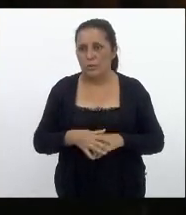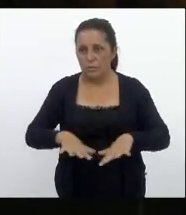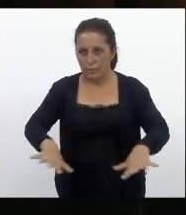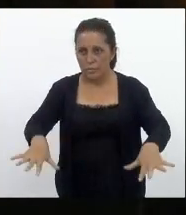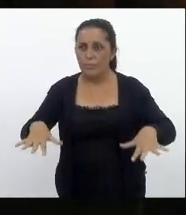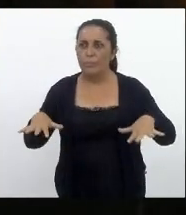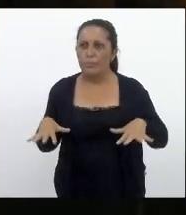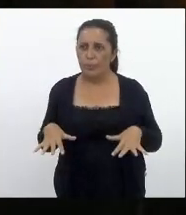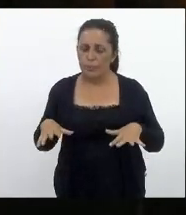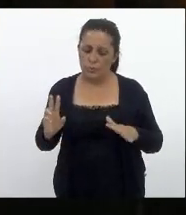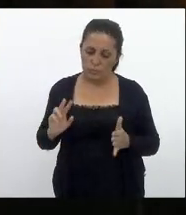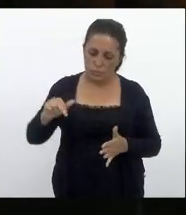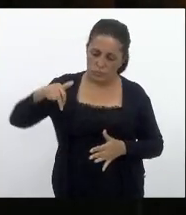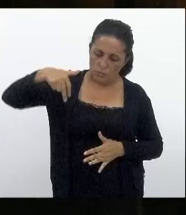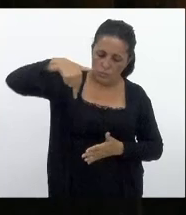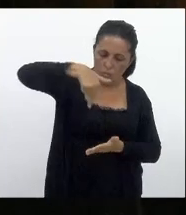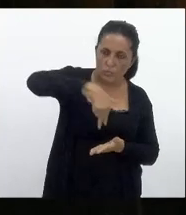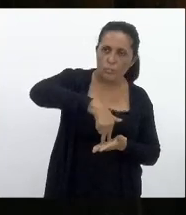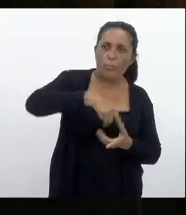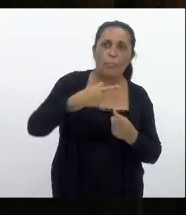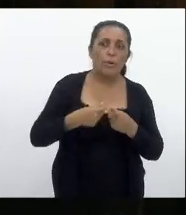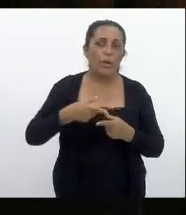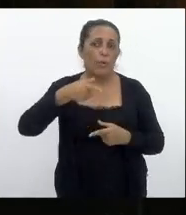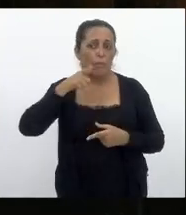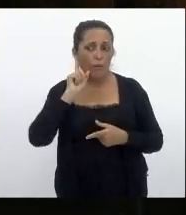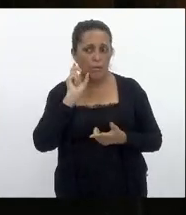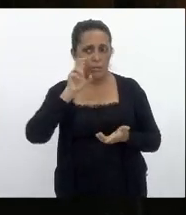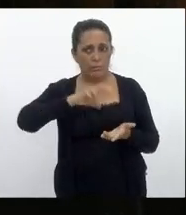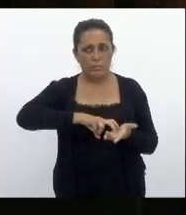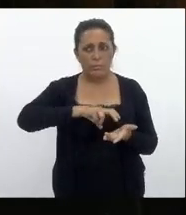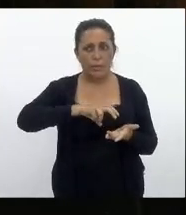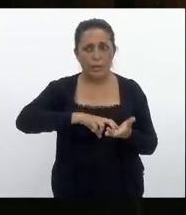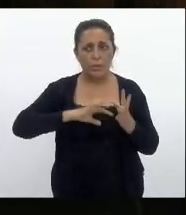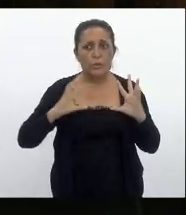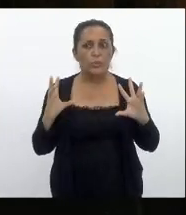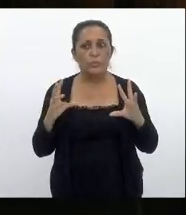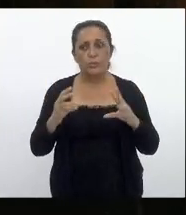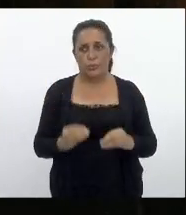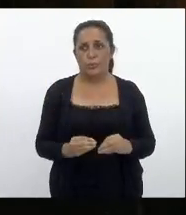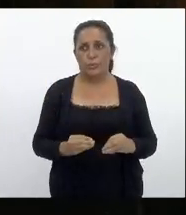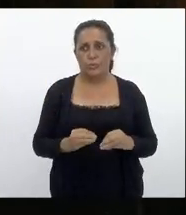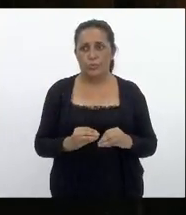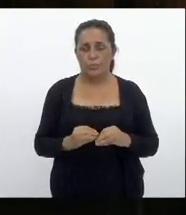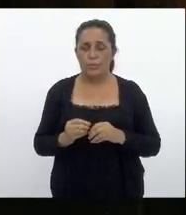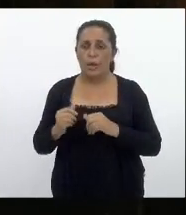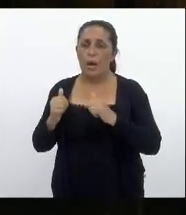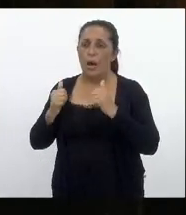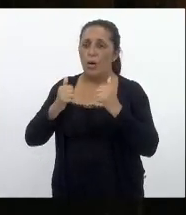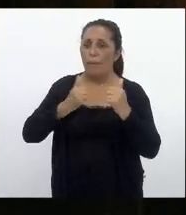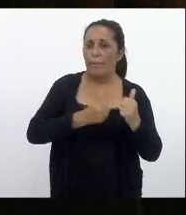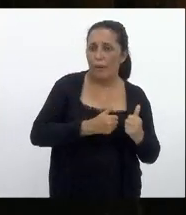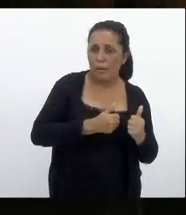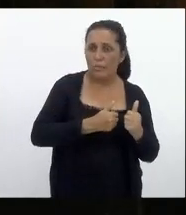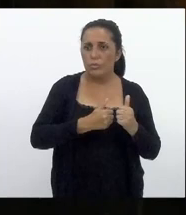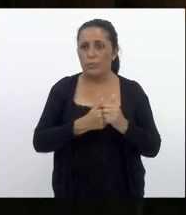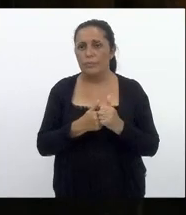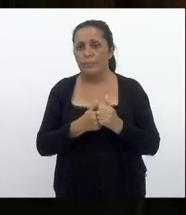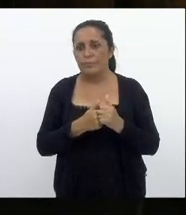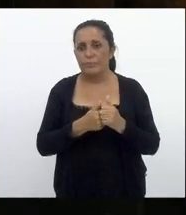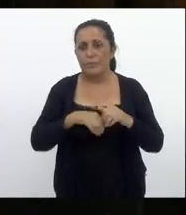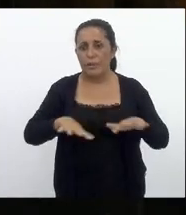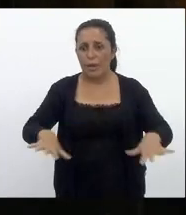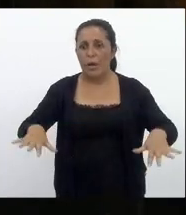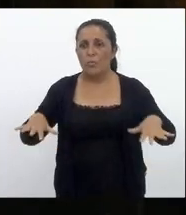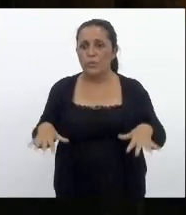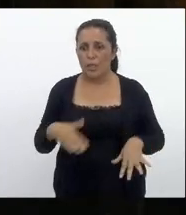deputada Marta porque desde da manhã de ontem todos nós estamos acompanhando através das audiências